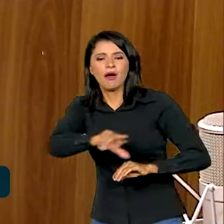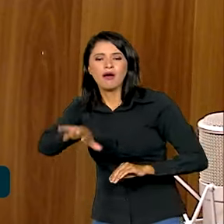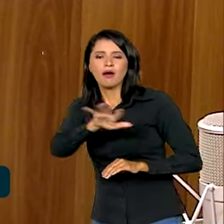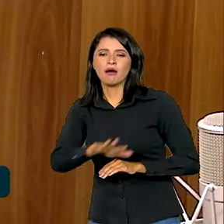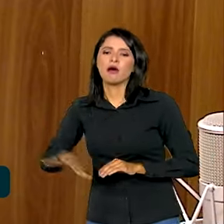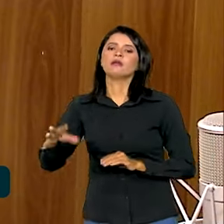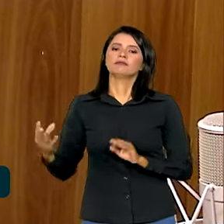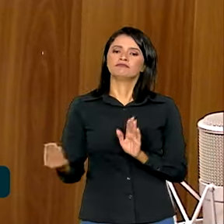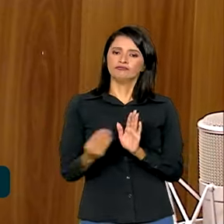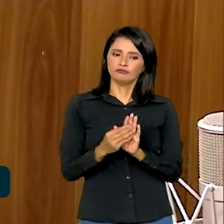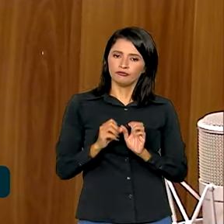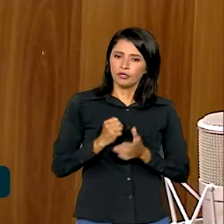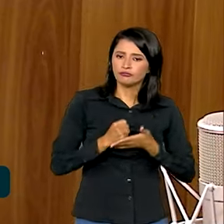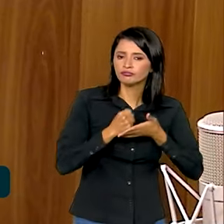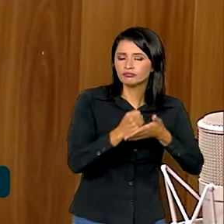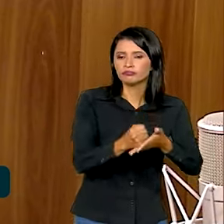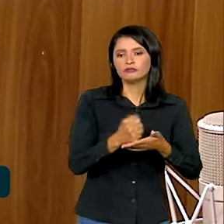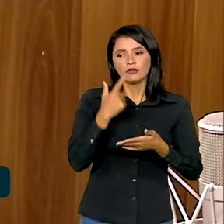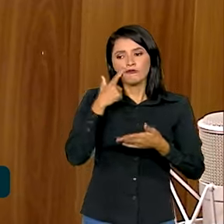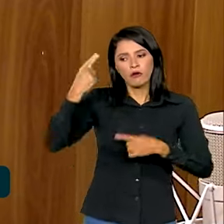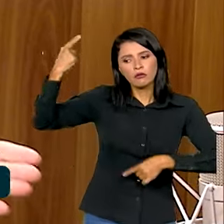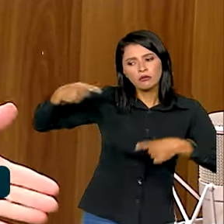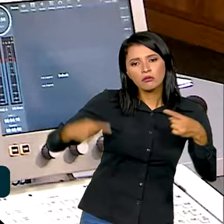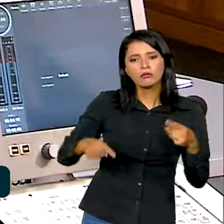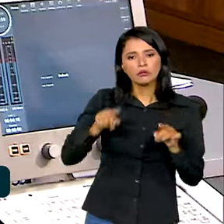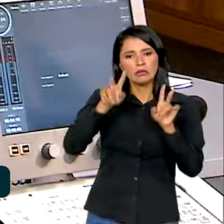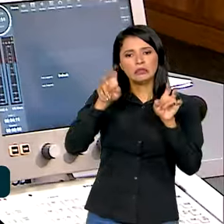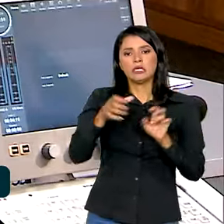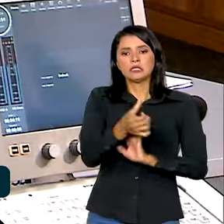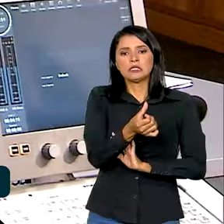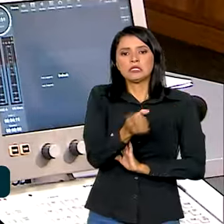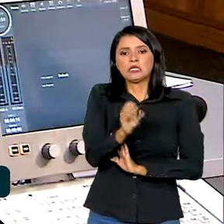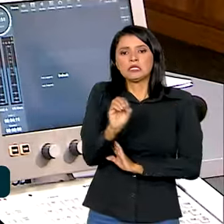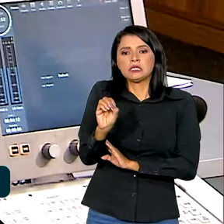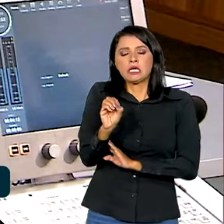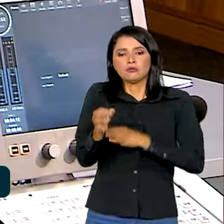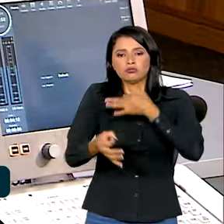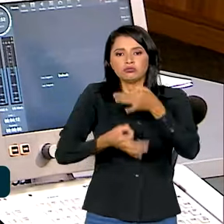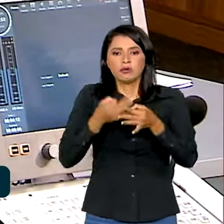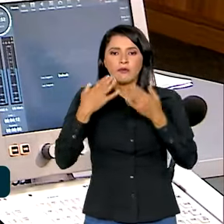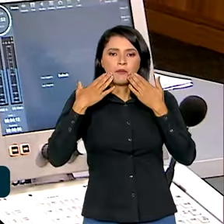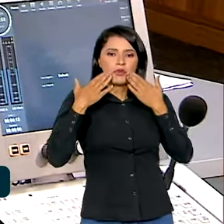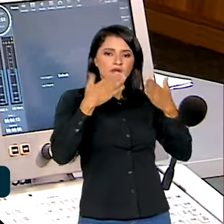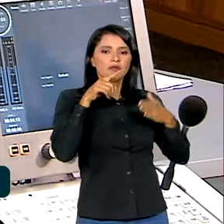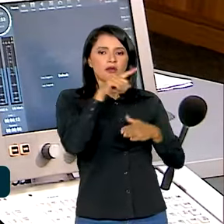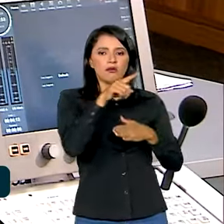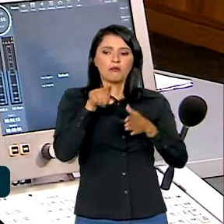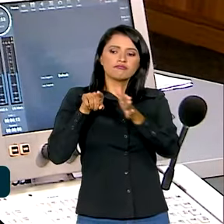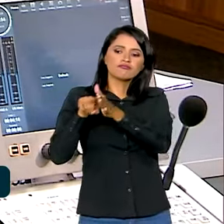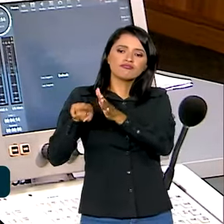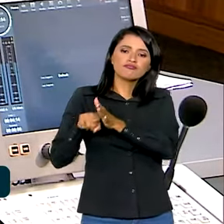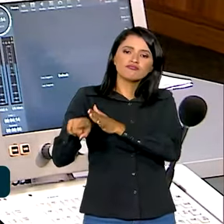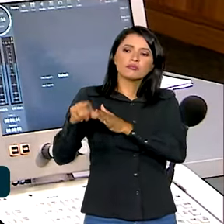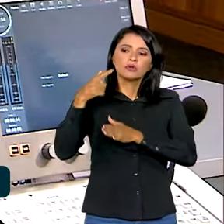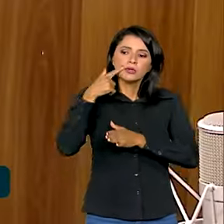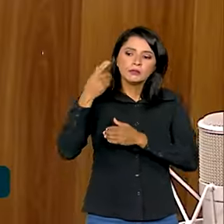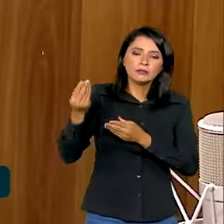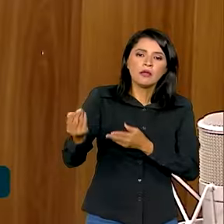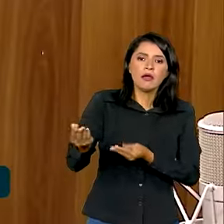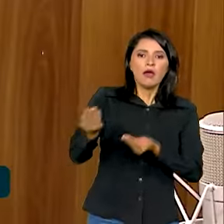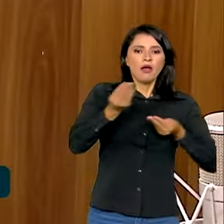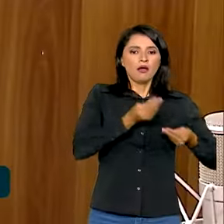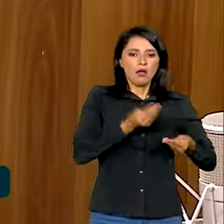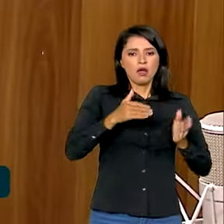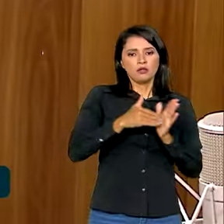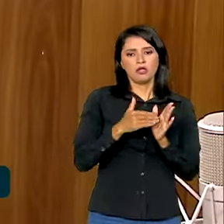que vão compor e absorver e discutir as 600 contribuições que foram apresentadas na consulta pública que a gente fez para poder,